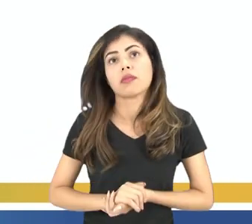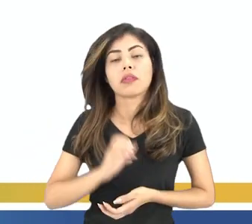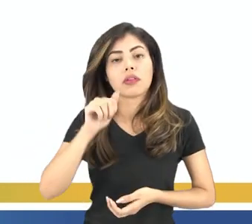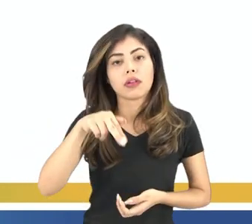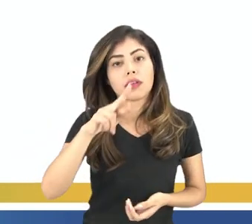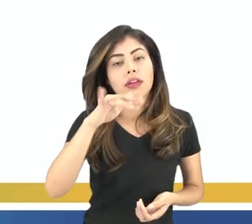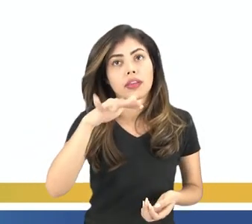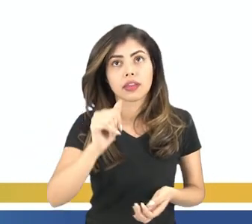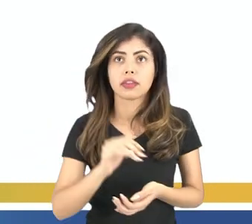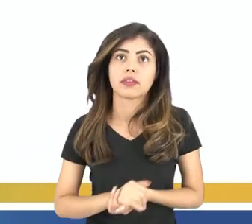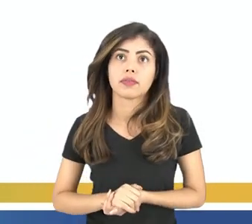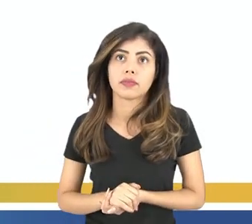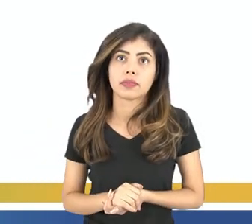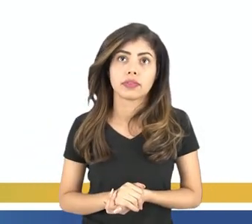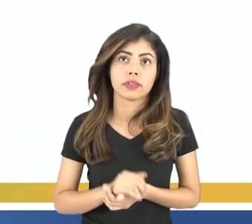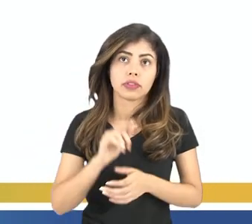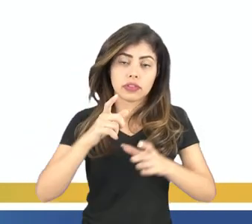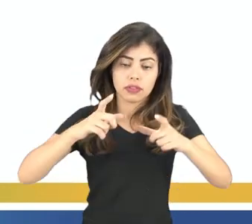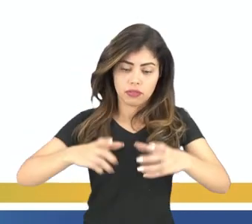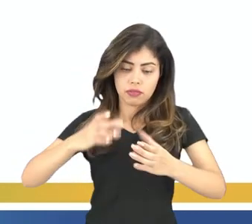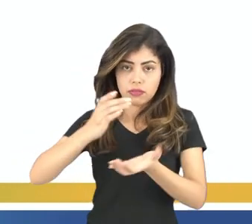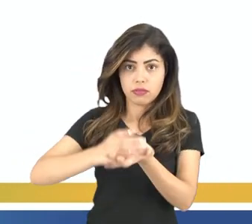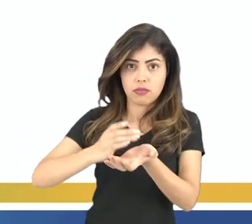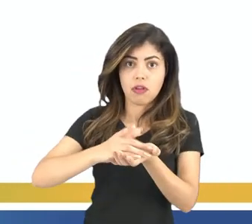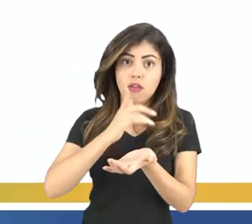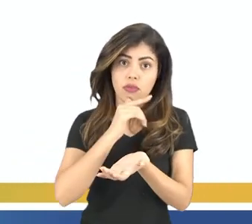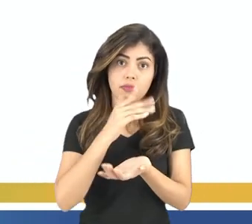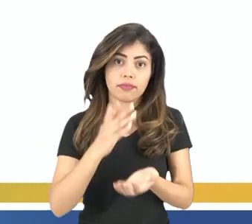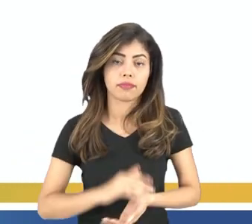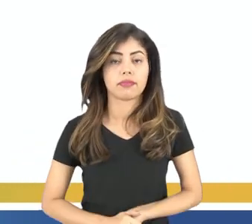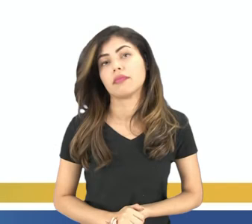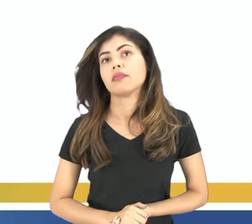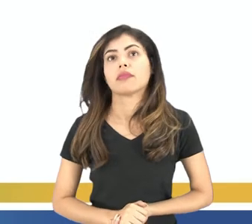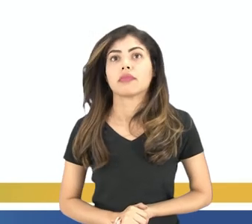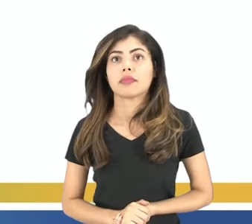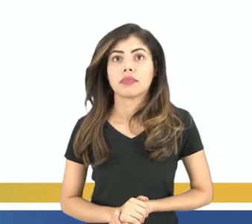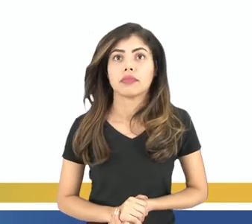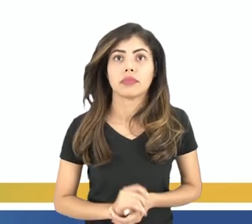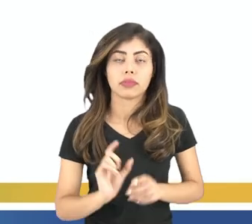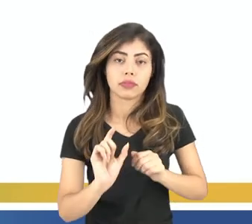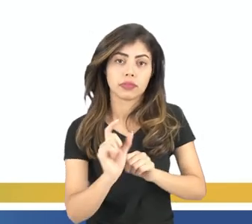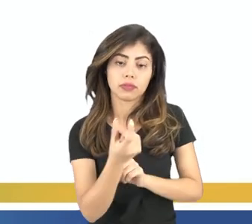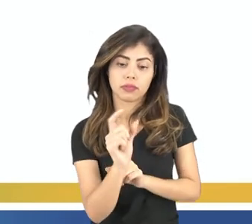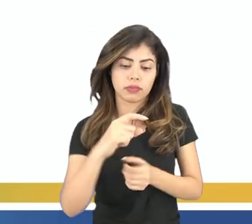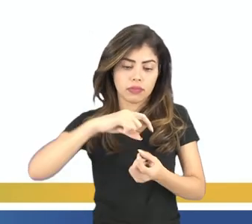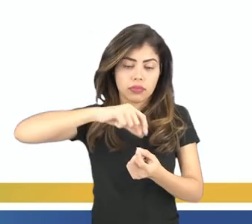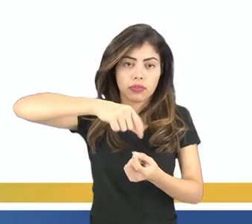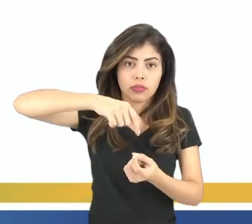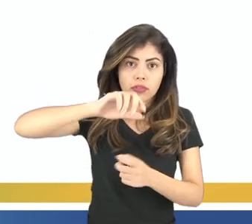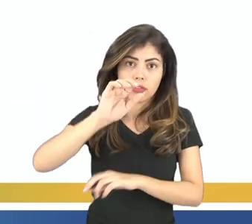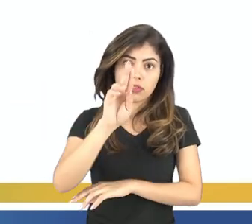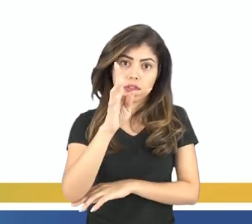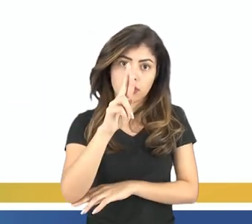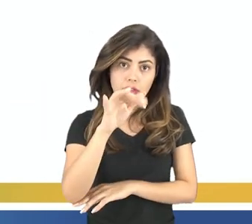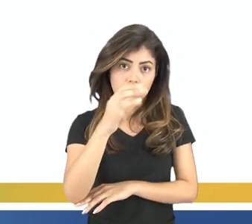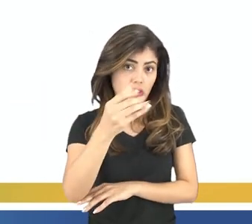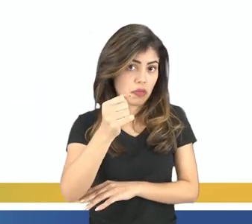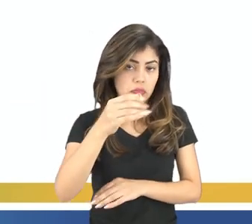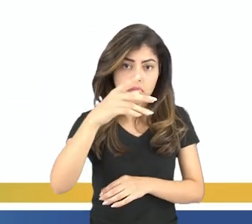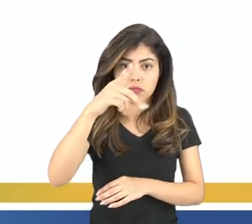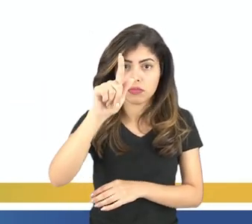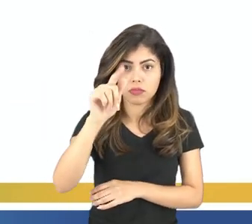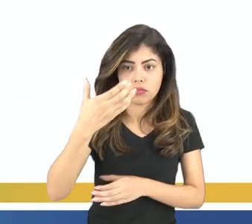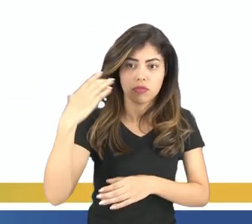magnetizar. Uma tigela, um vaso com água. Uma rolha, se você não tiver rolha, pode pegar uma tampa normal de garrafa